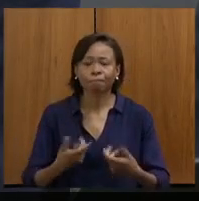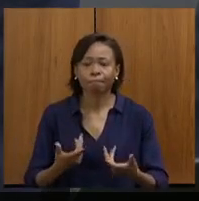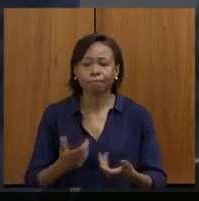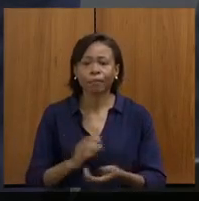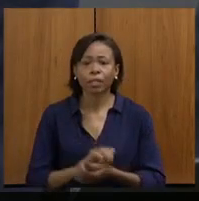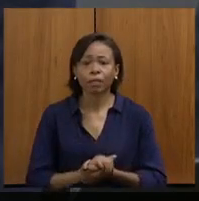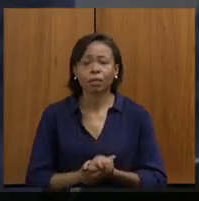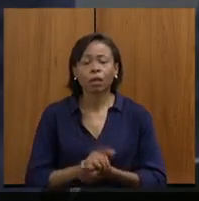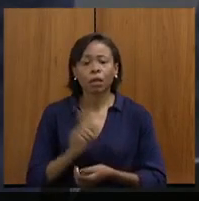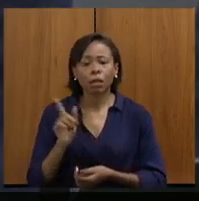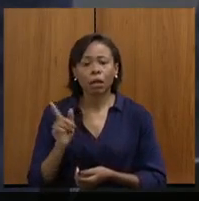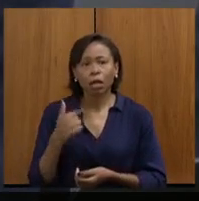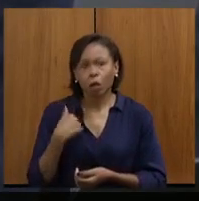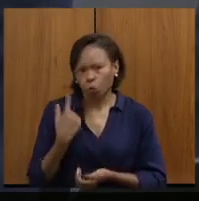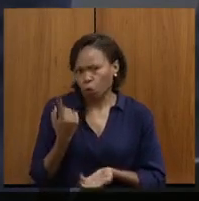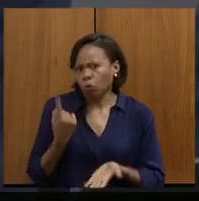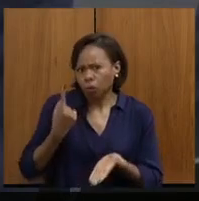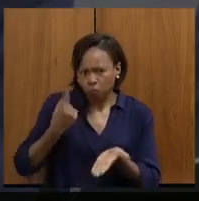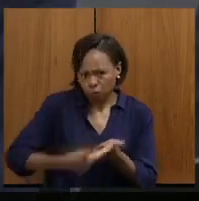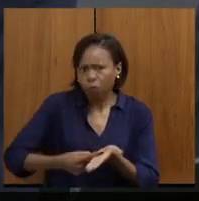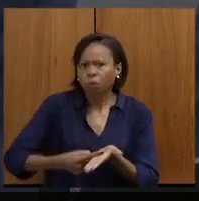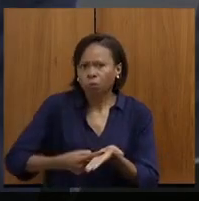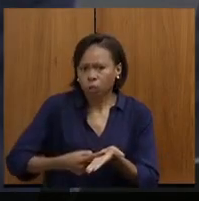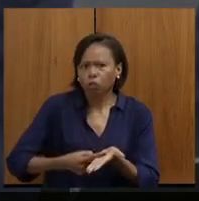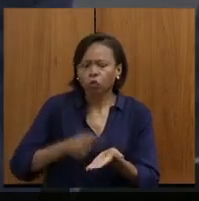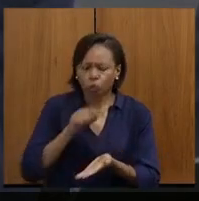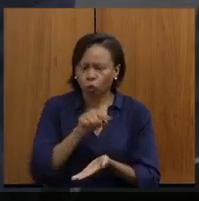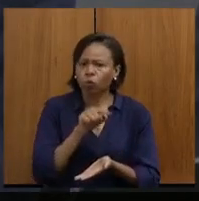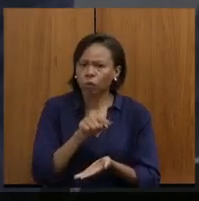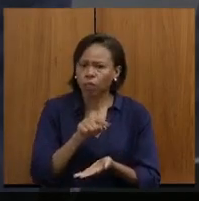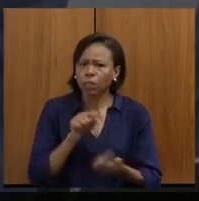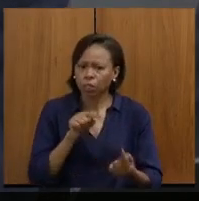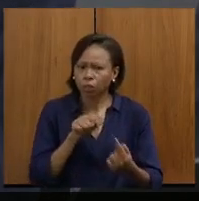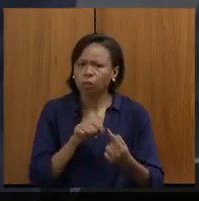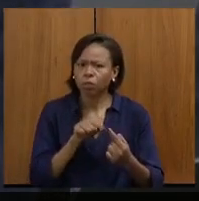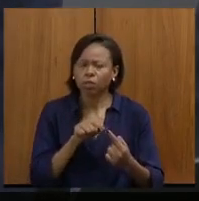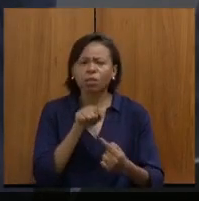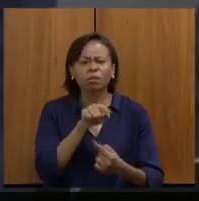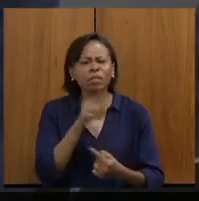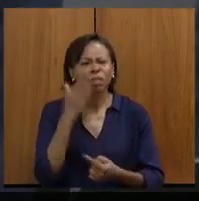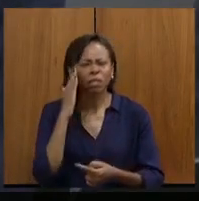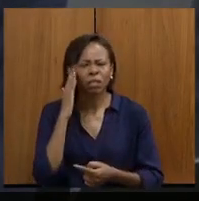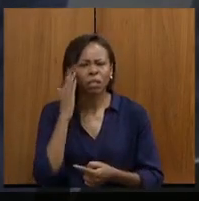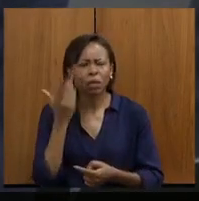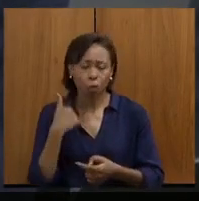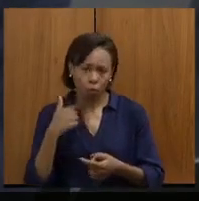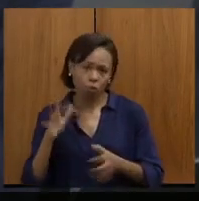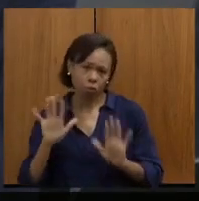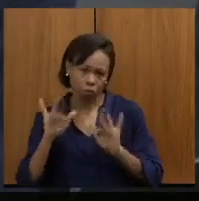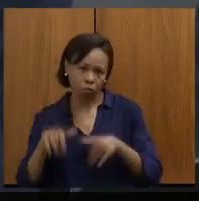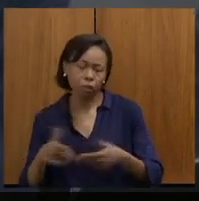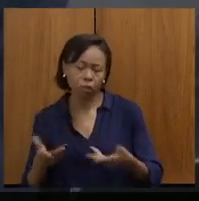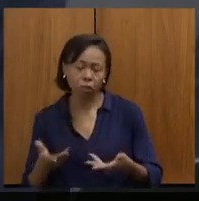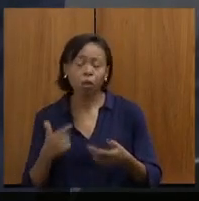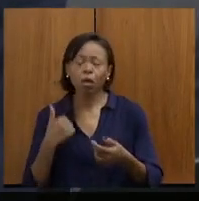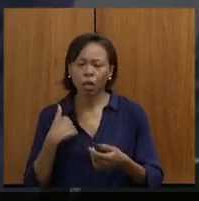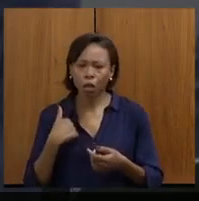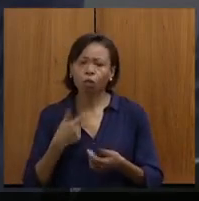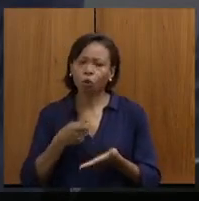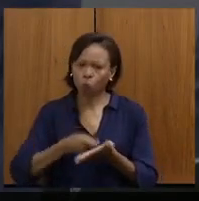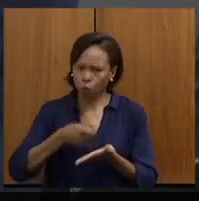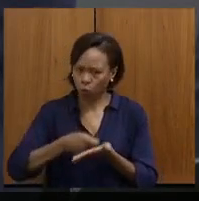eu crio um compromisso vossa excelência nesse sentido. Vossa excelência, eu encerro, vou fazer minhas